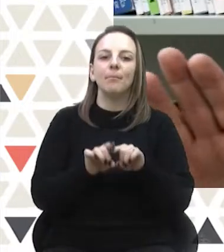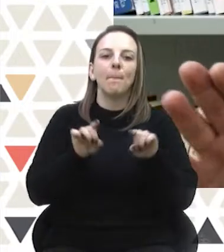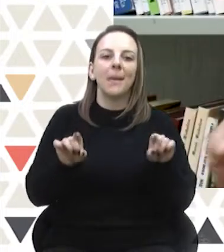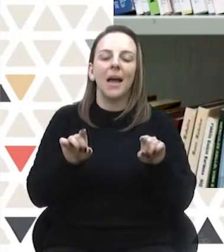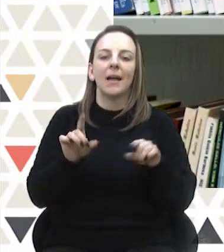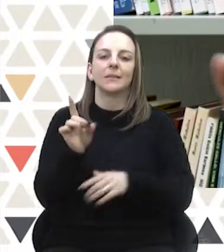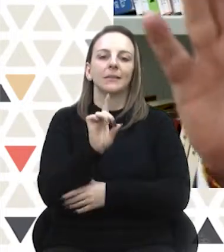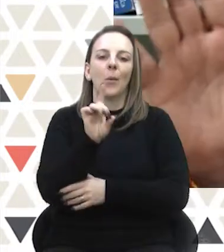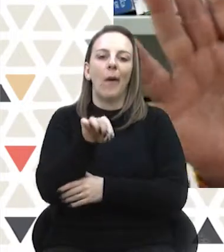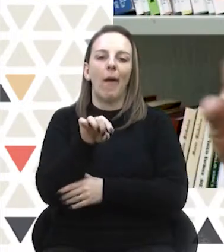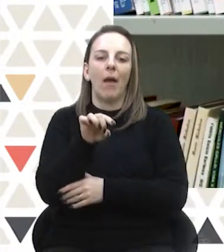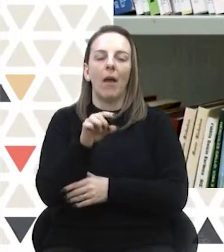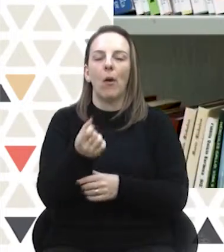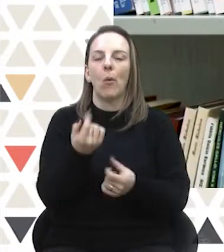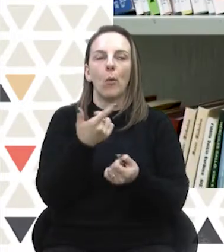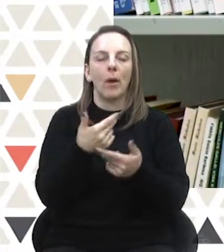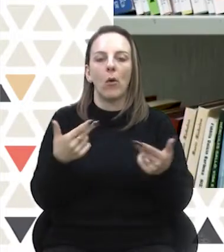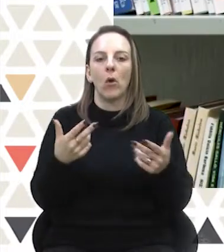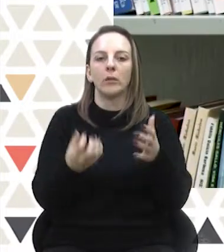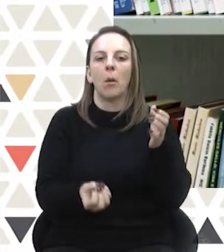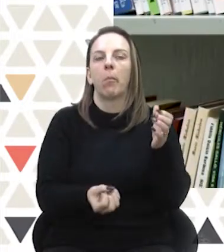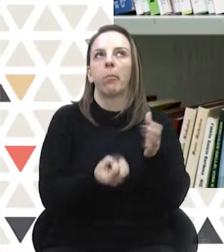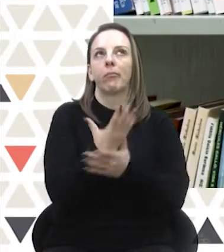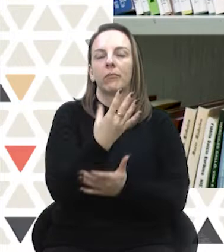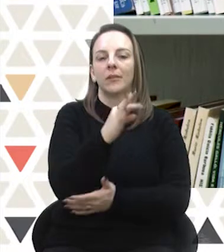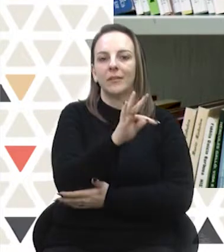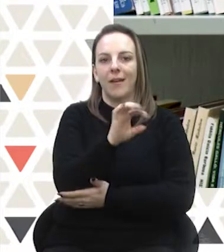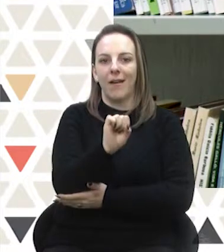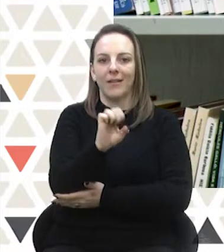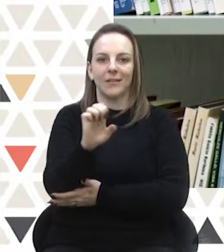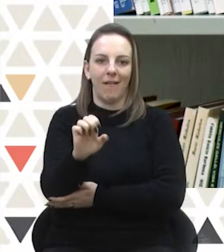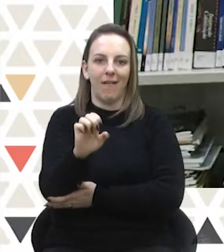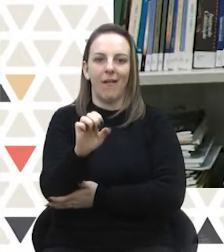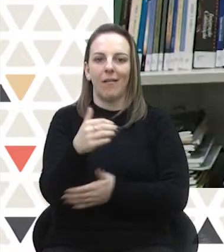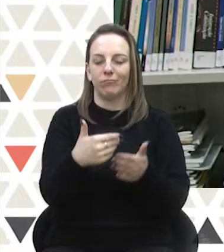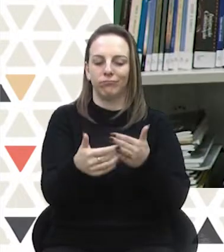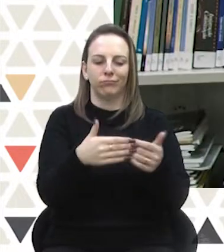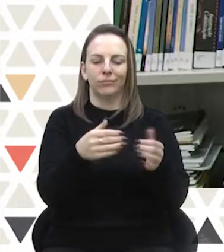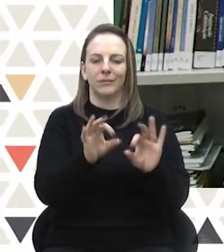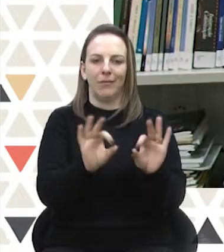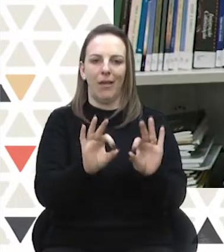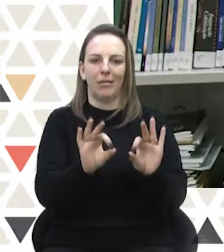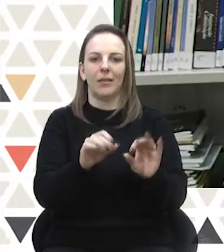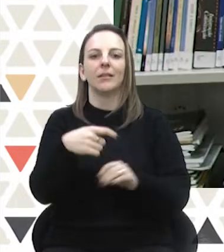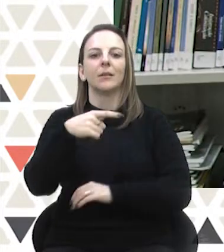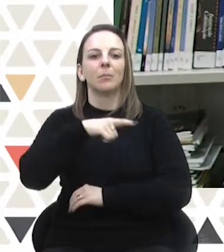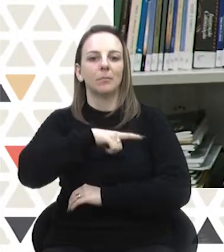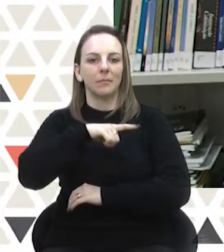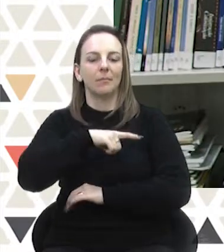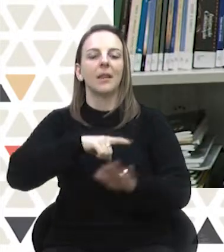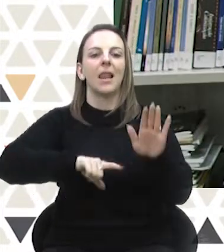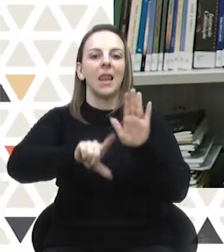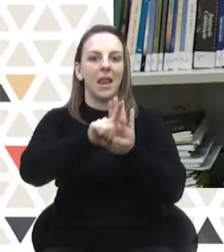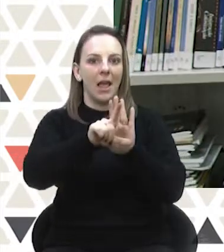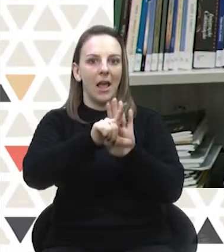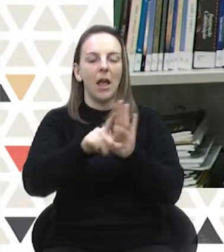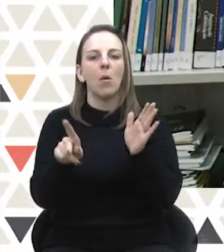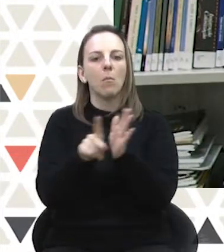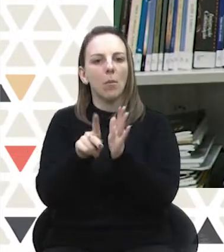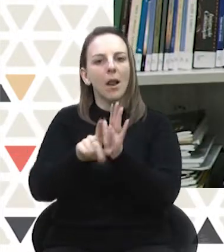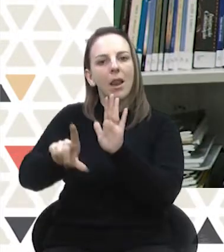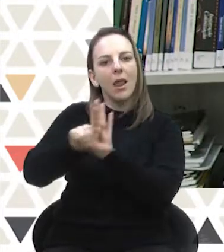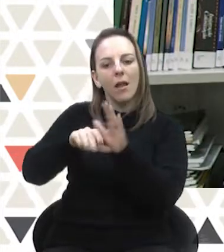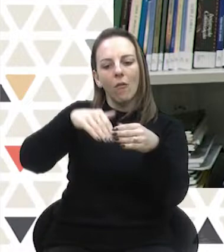não vem ao acaso. Não é algo criado pelo Tribunal Superior Eleitoral sem a base legal. Então, o próprio Código